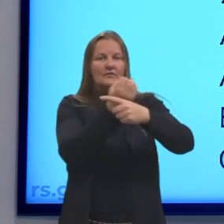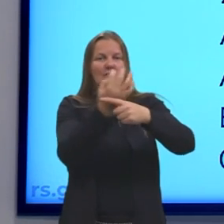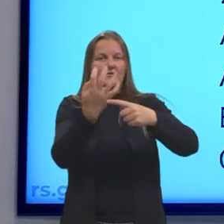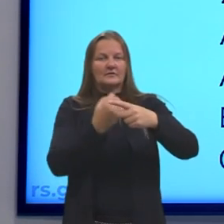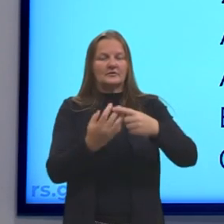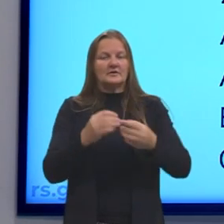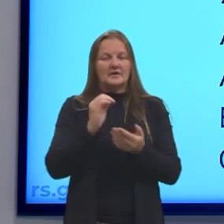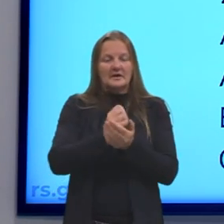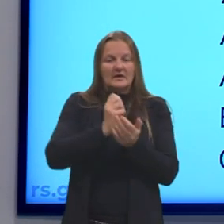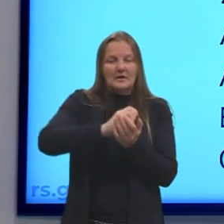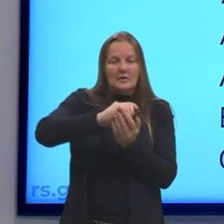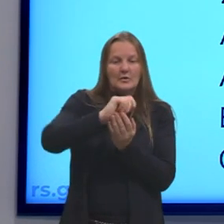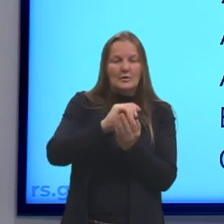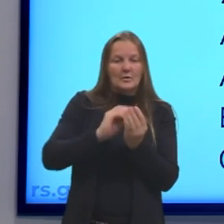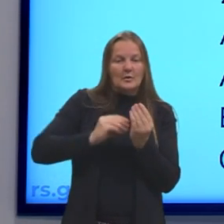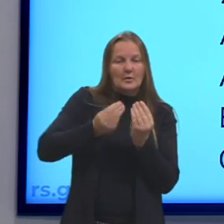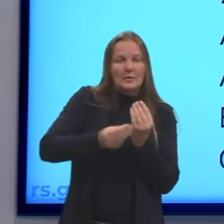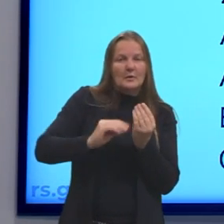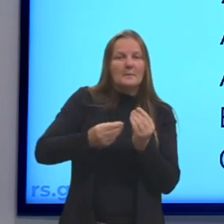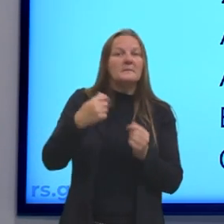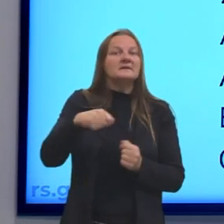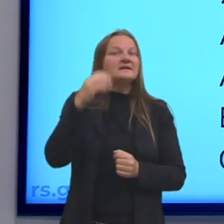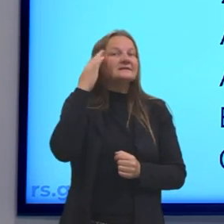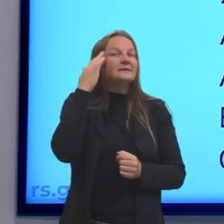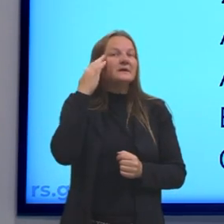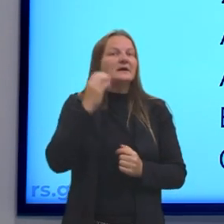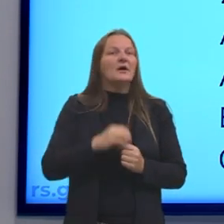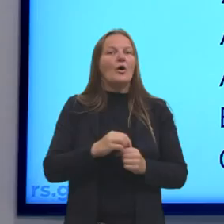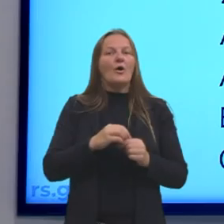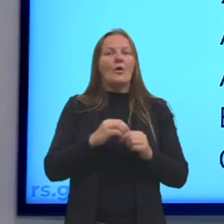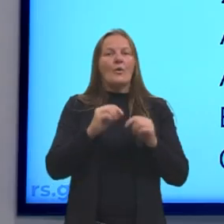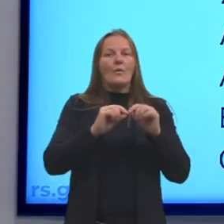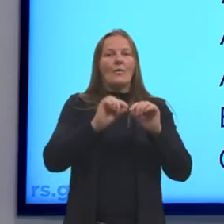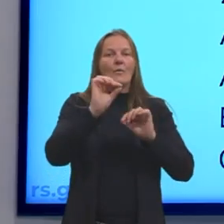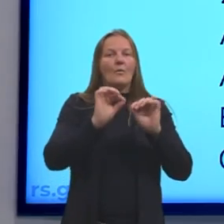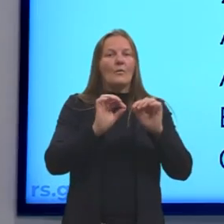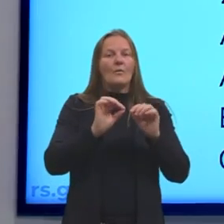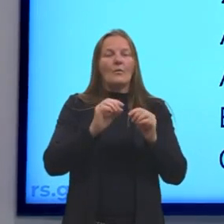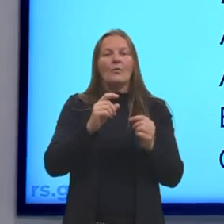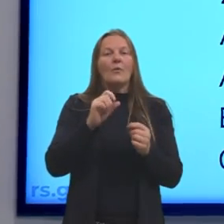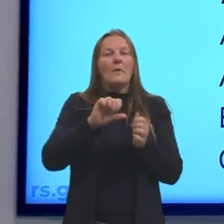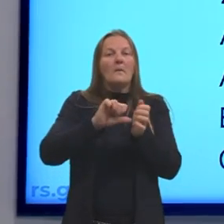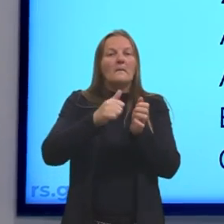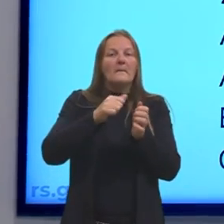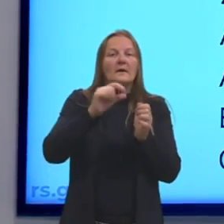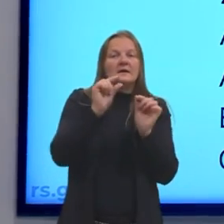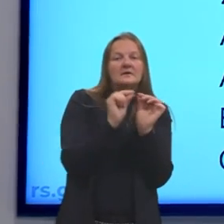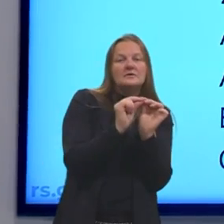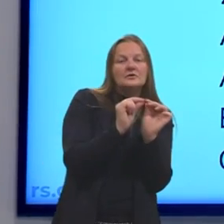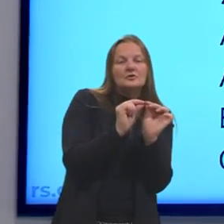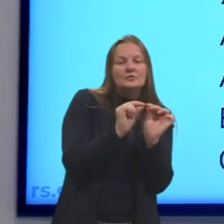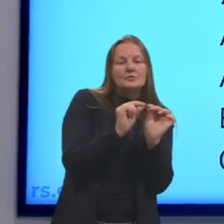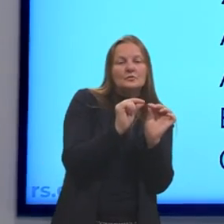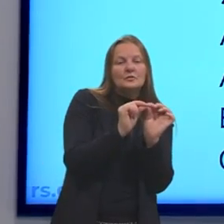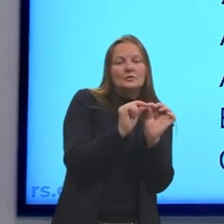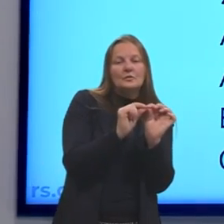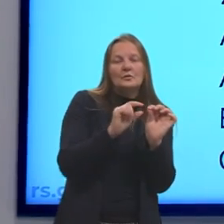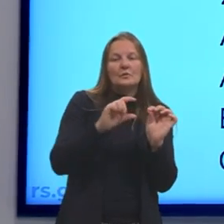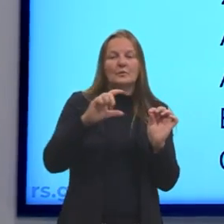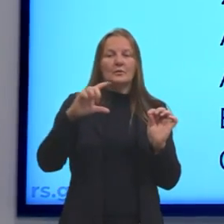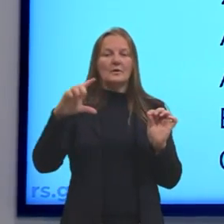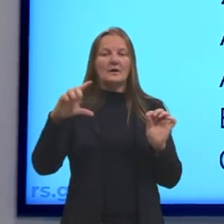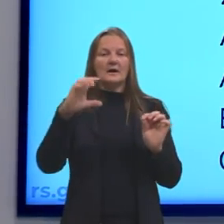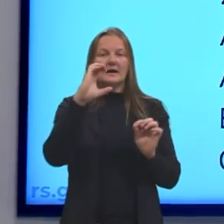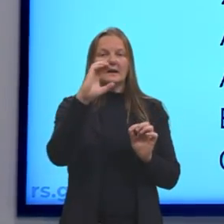aluno retirou nas cartas, mas nós temos ali ordens diferentes. E nós vamos marcar a alternativa que representa